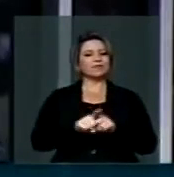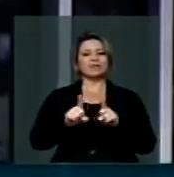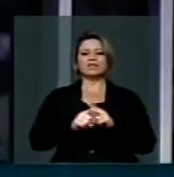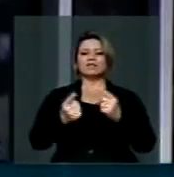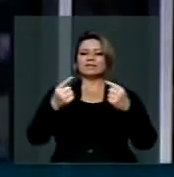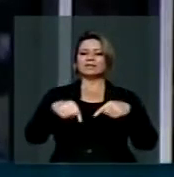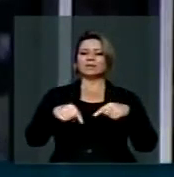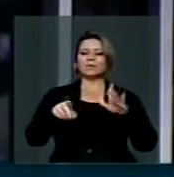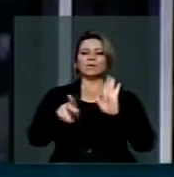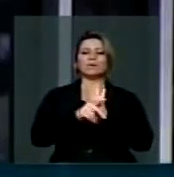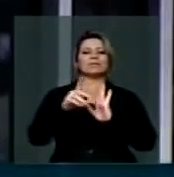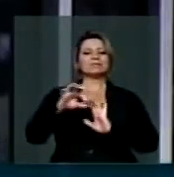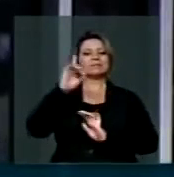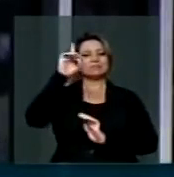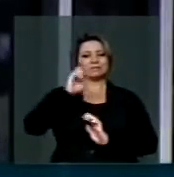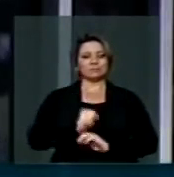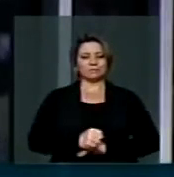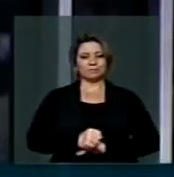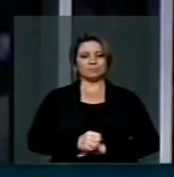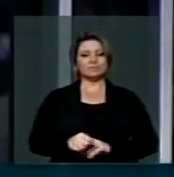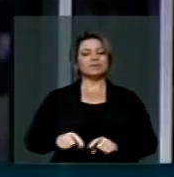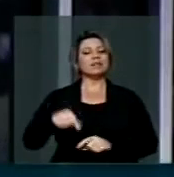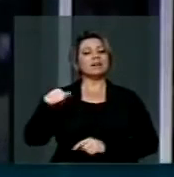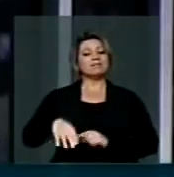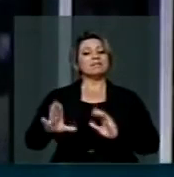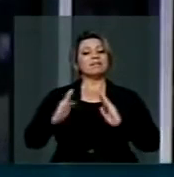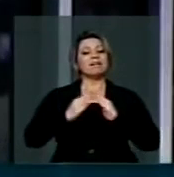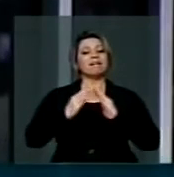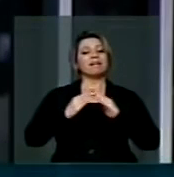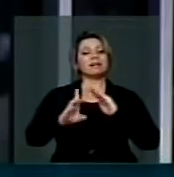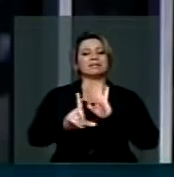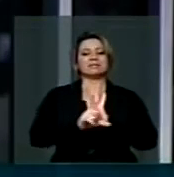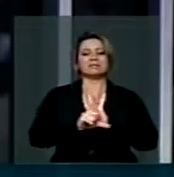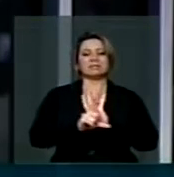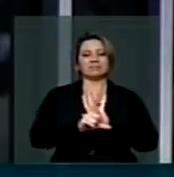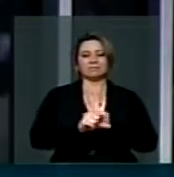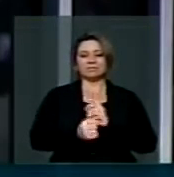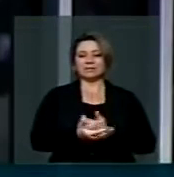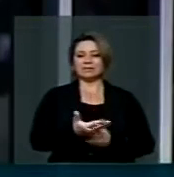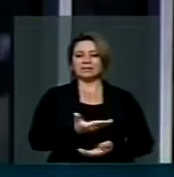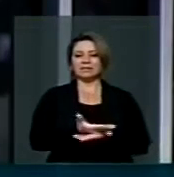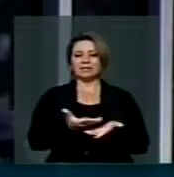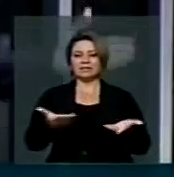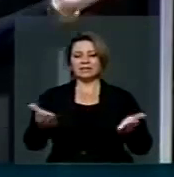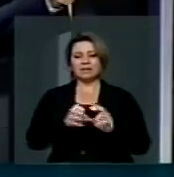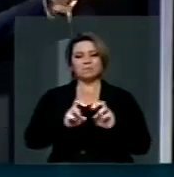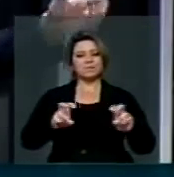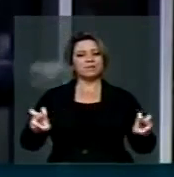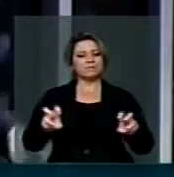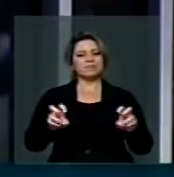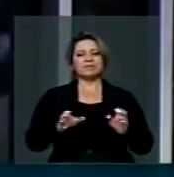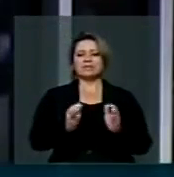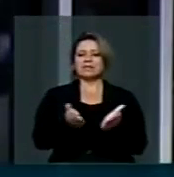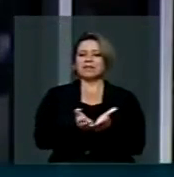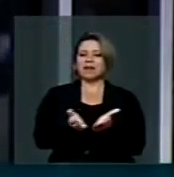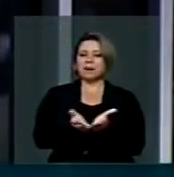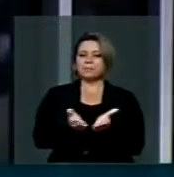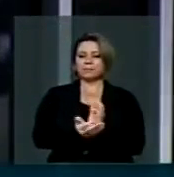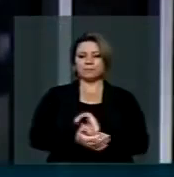Estamos na Casa das Leis, entre mim e os nobres que ocupam esta mesa, aqui está a Bíblia.